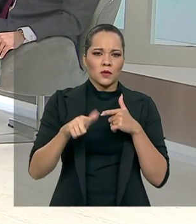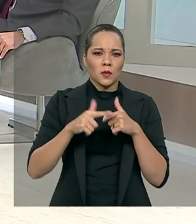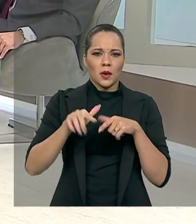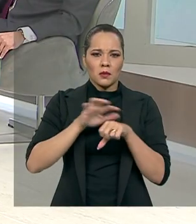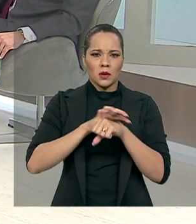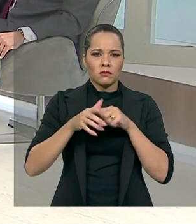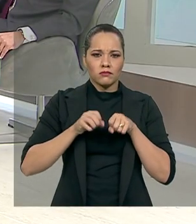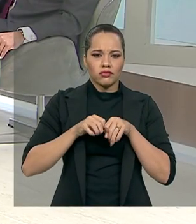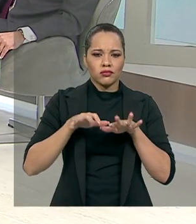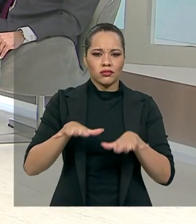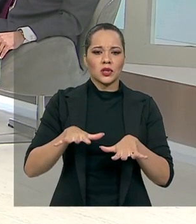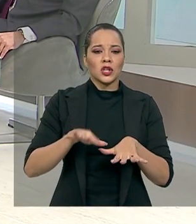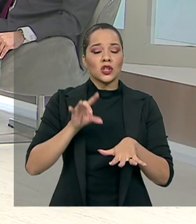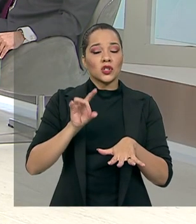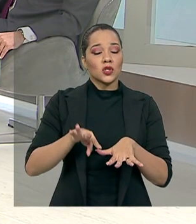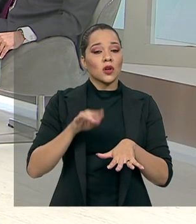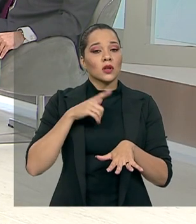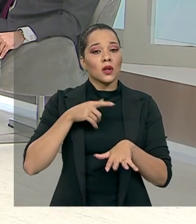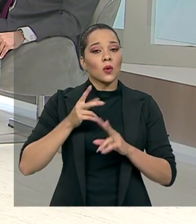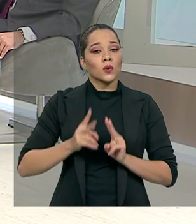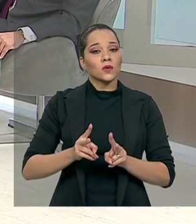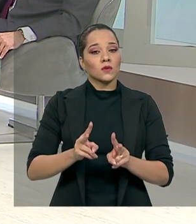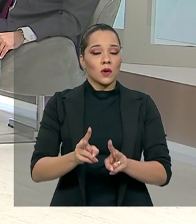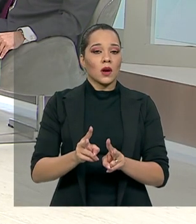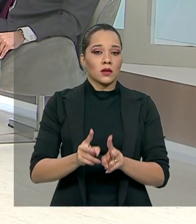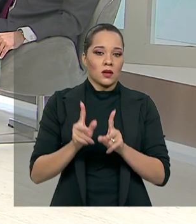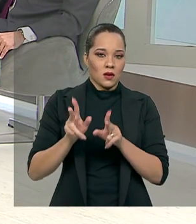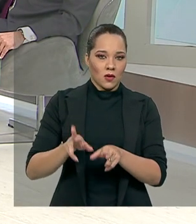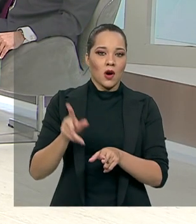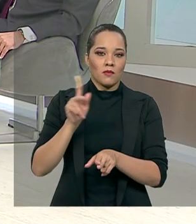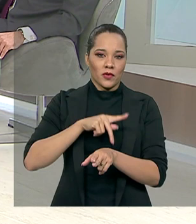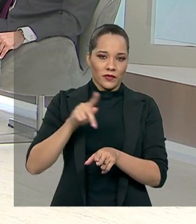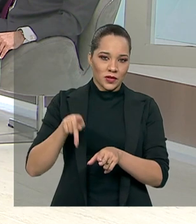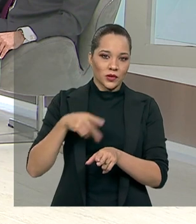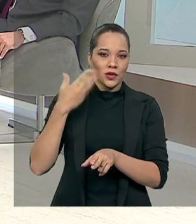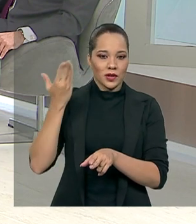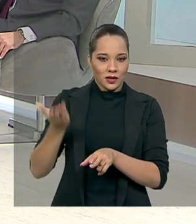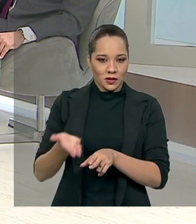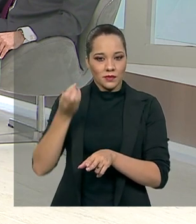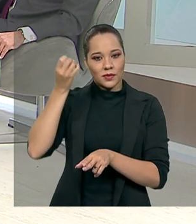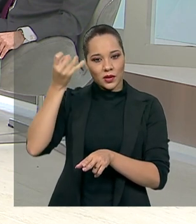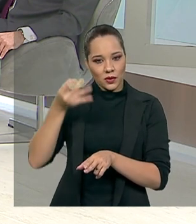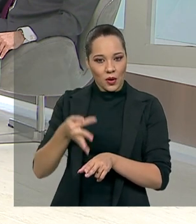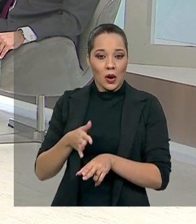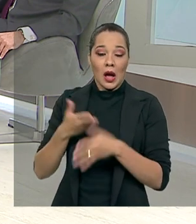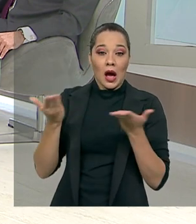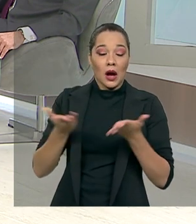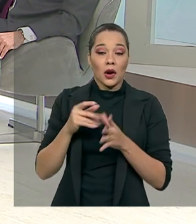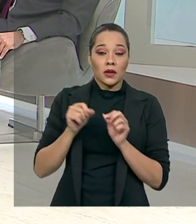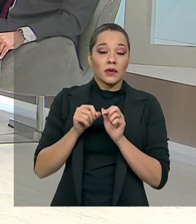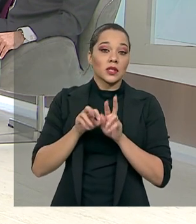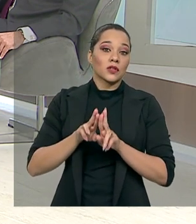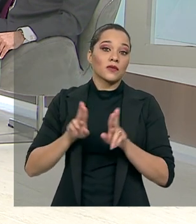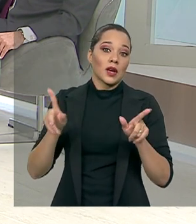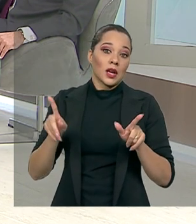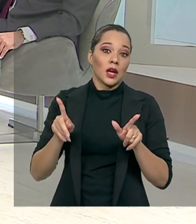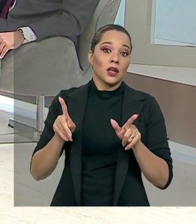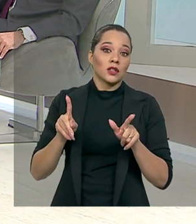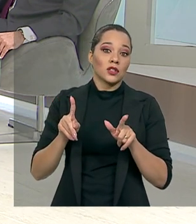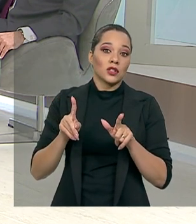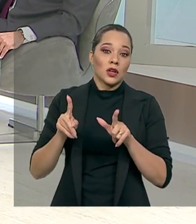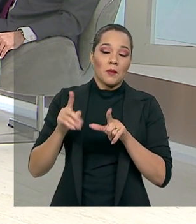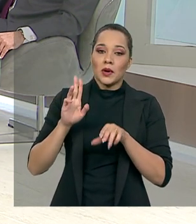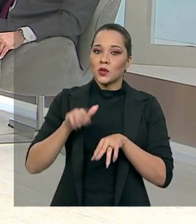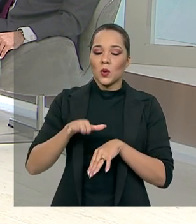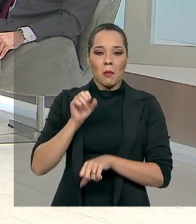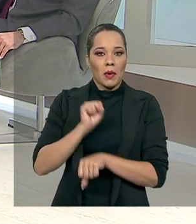as discussões têm continuado, como a professora Bettina bem lembrou. Agora, gente está fazendo de uma forma diferente, mas nunca